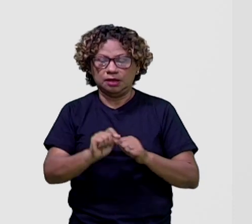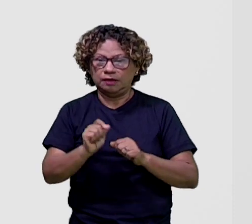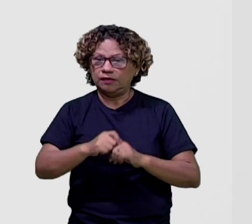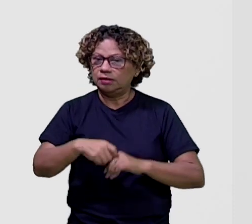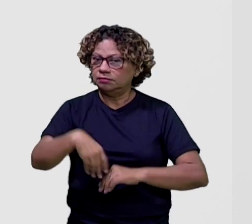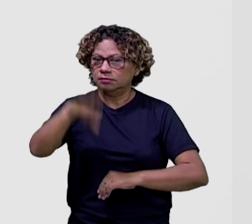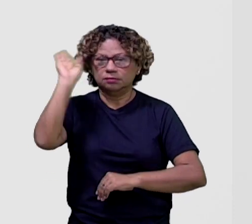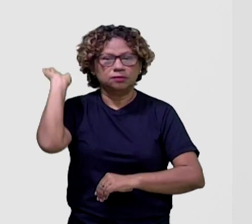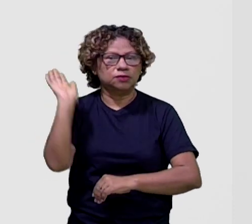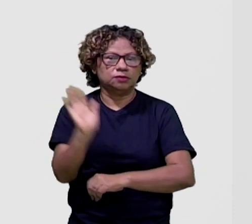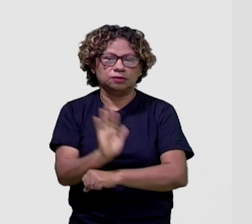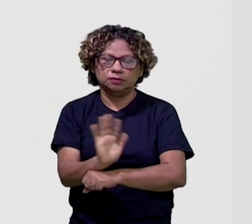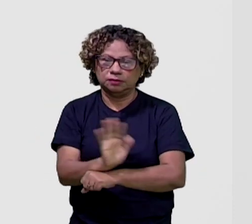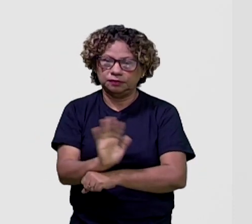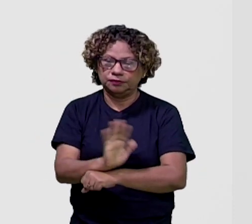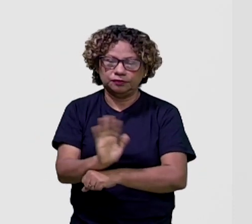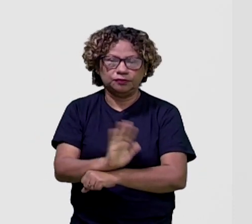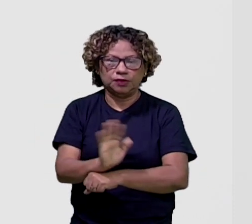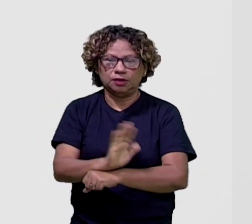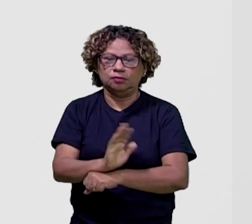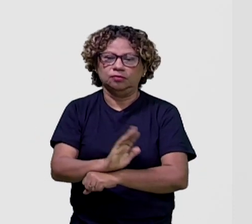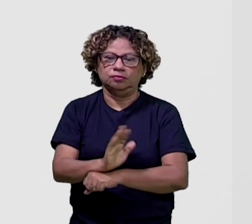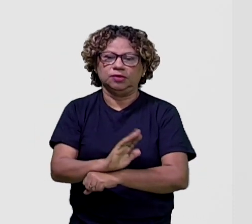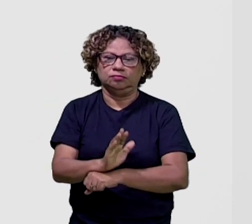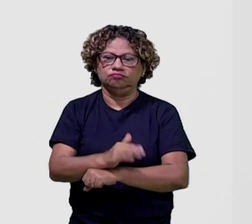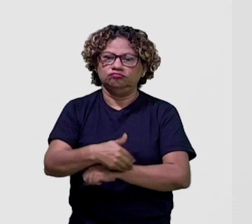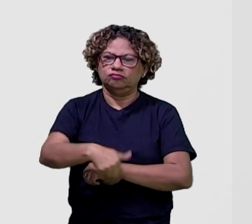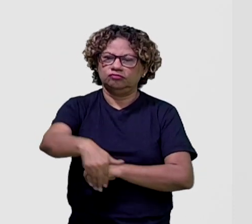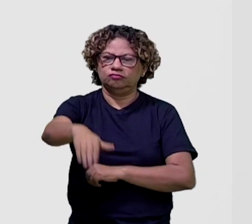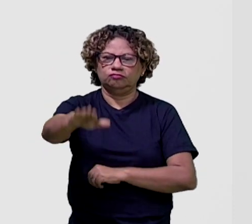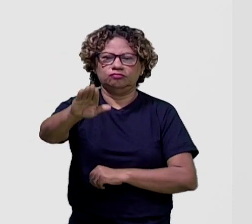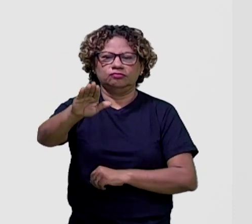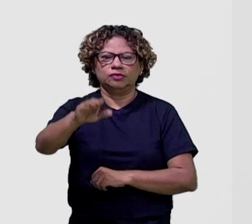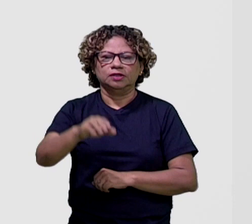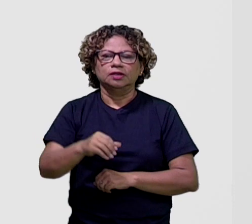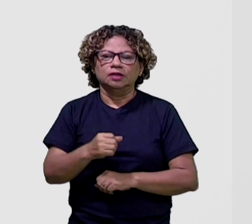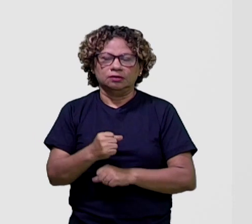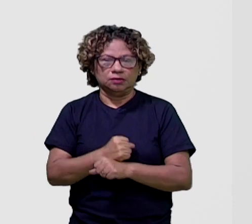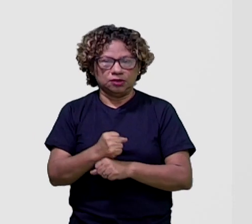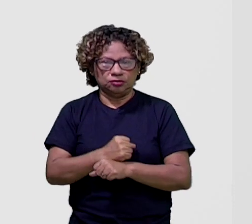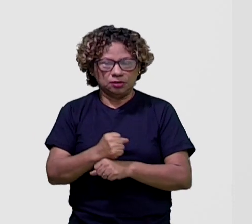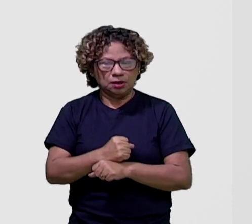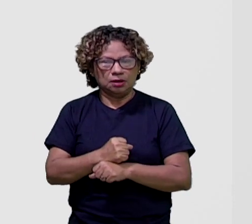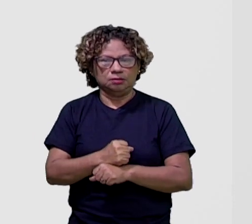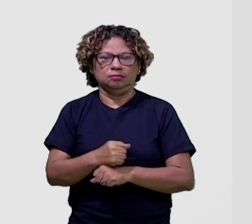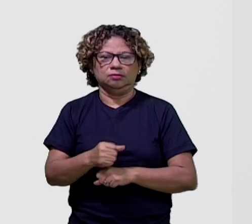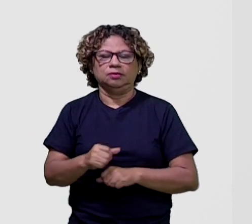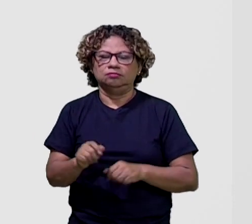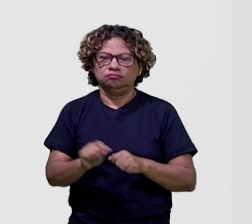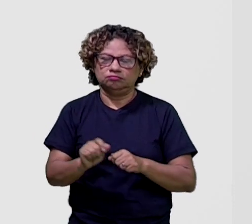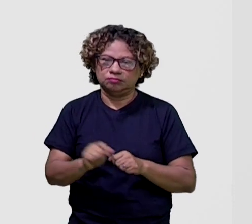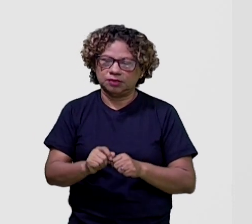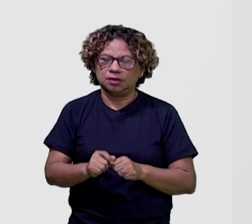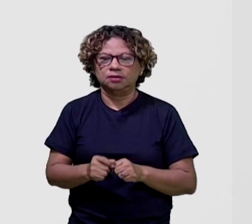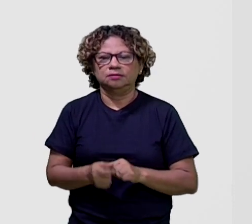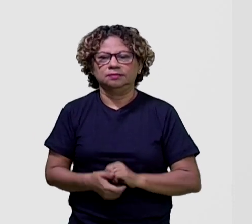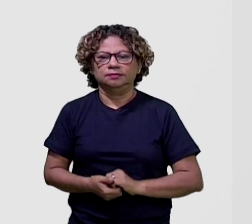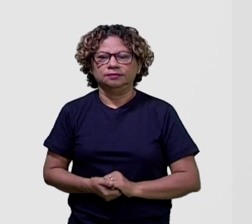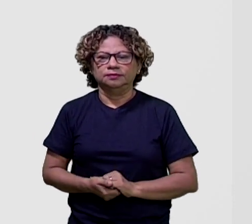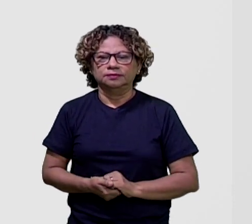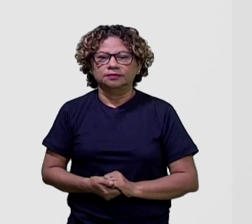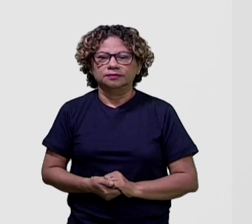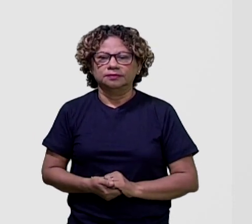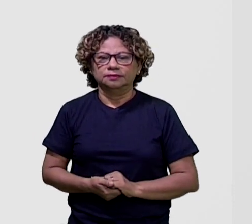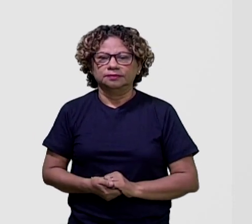quantidade de filmes ao longo do ano. Maior número de produções em relação a essa temática. Tá,